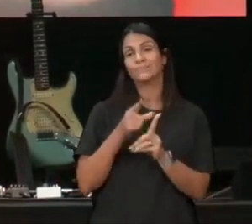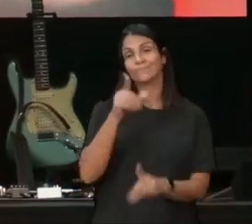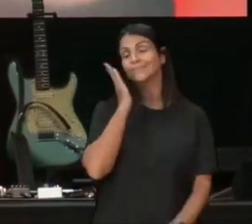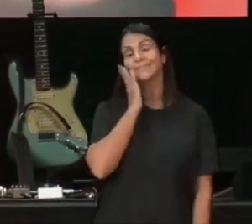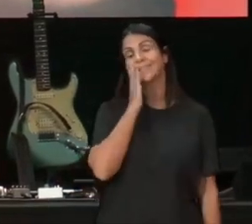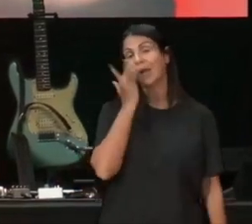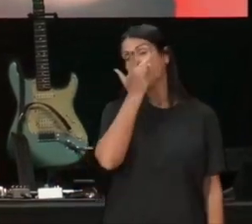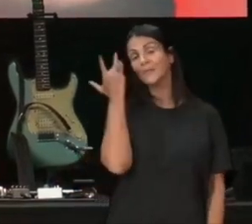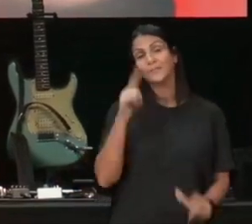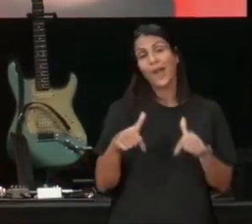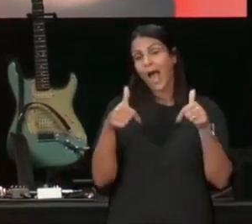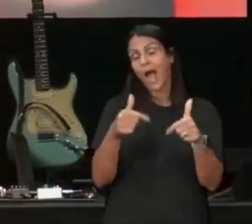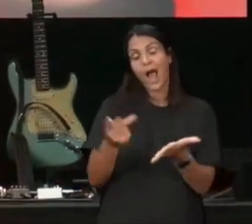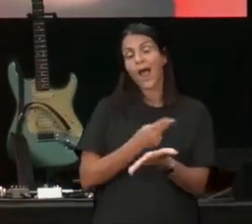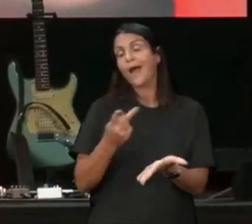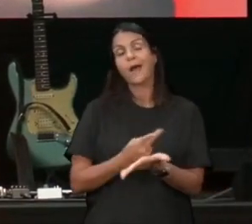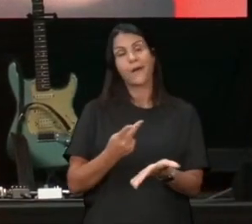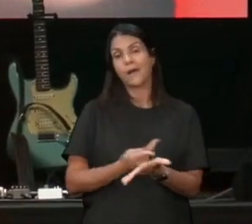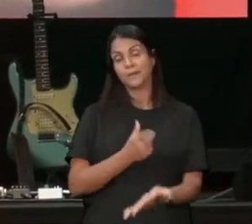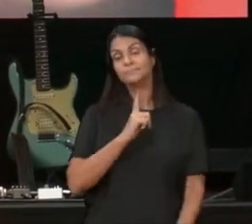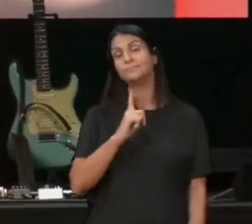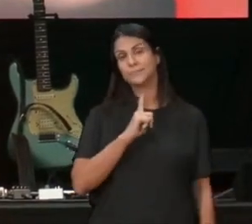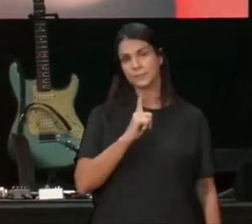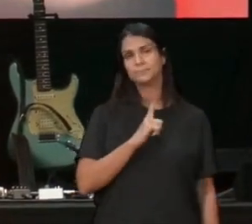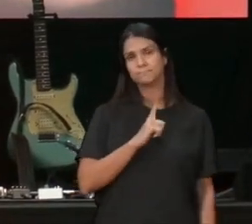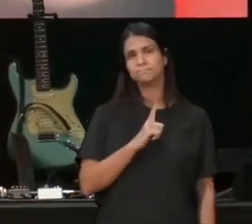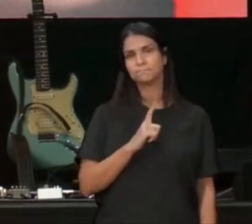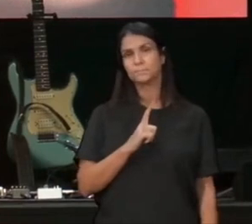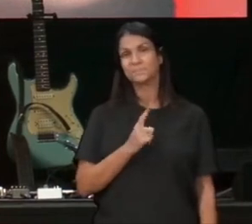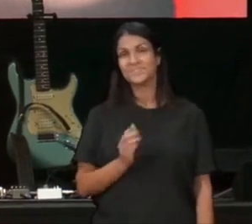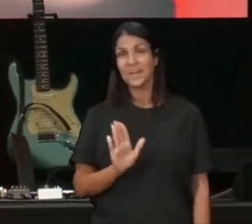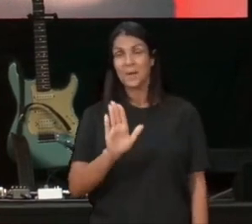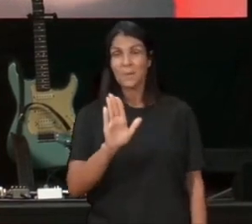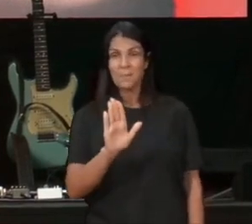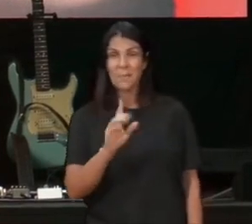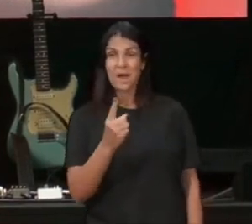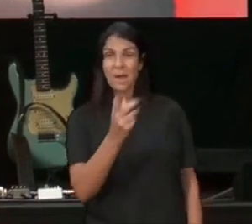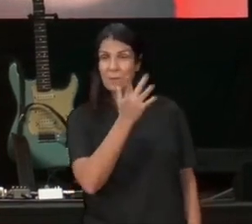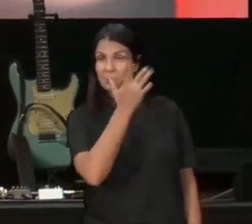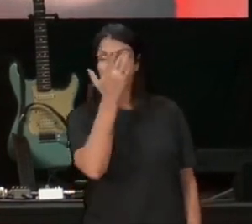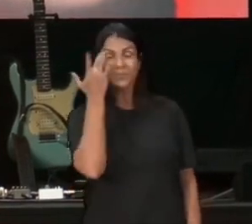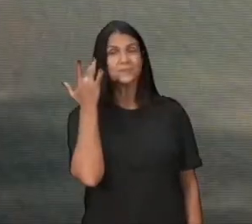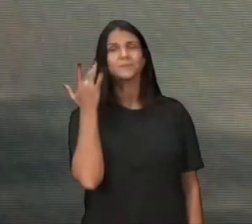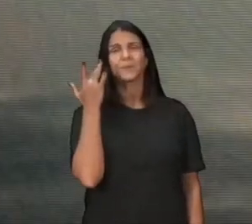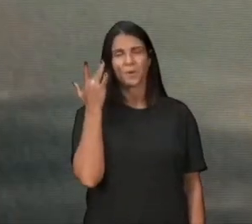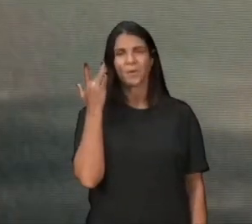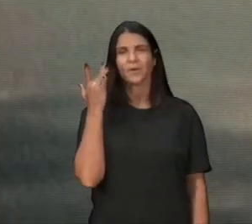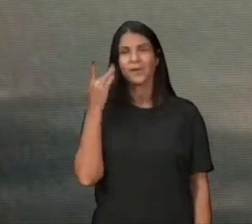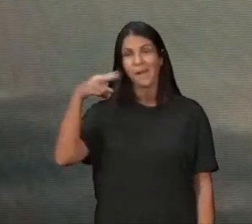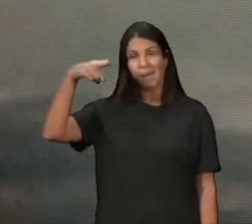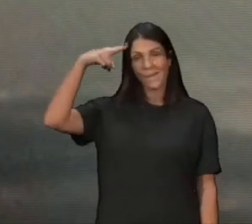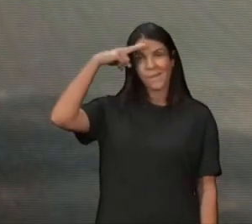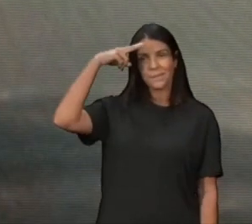amém? agora um cara, que bota, o corpo dele na reta, de um tiro, para defender a minha